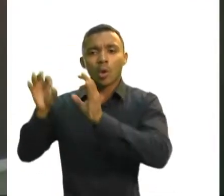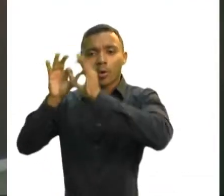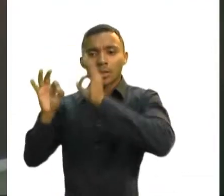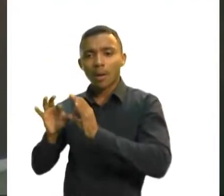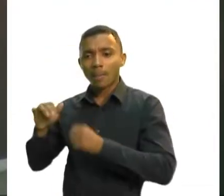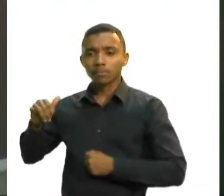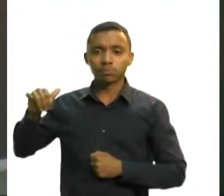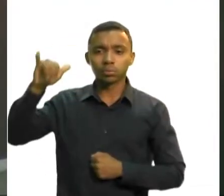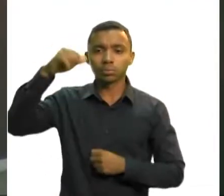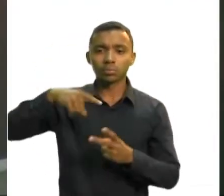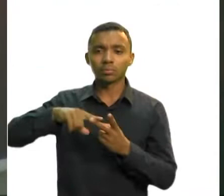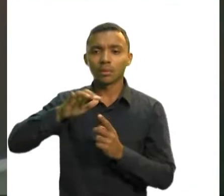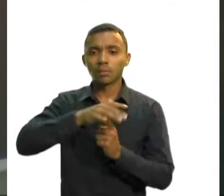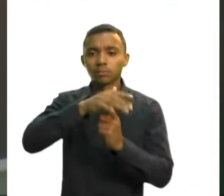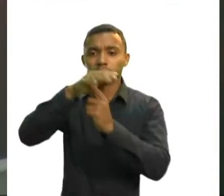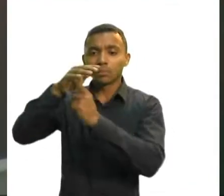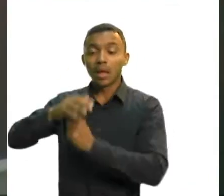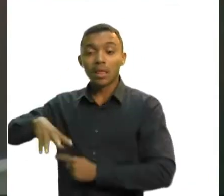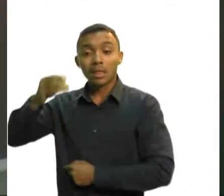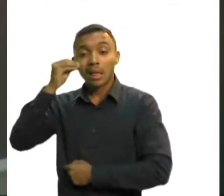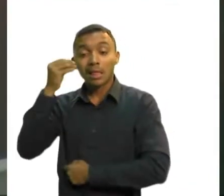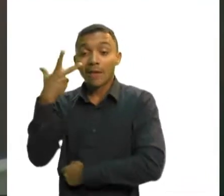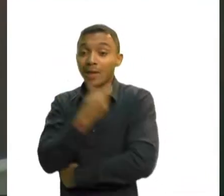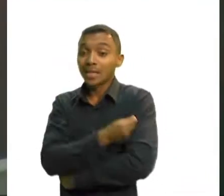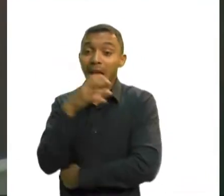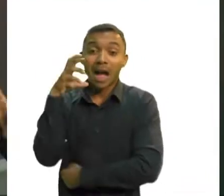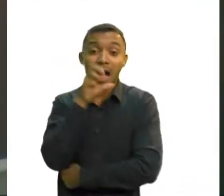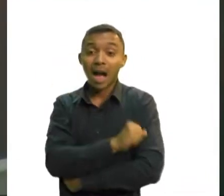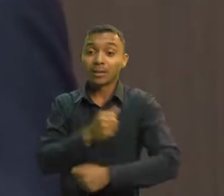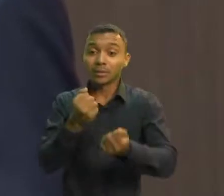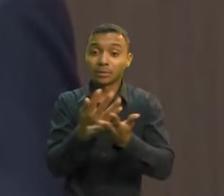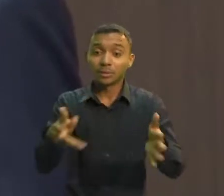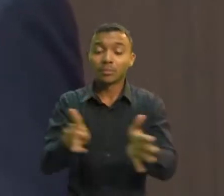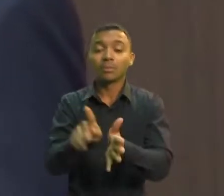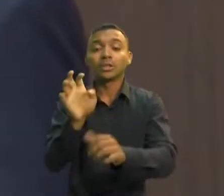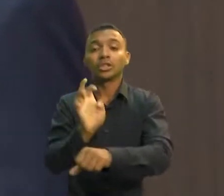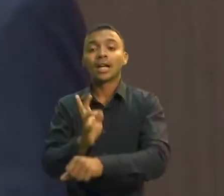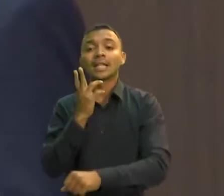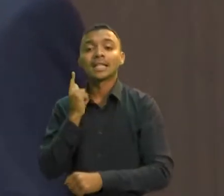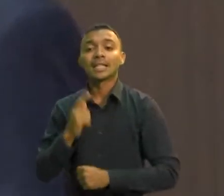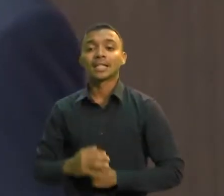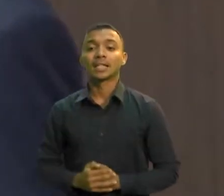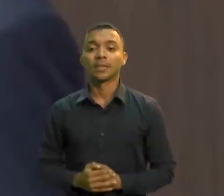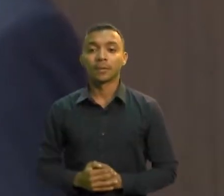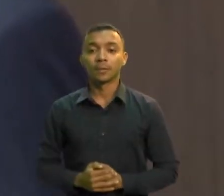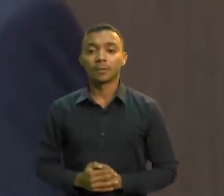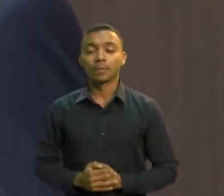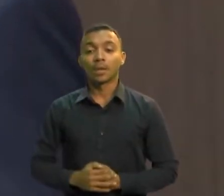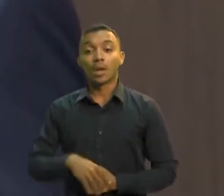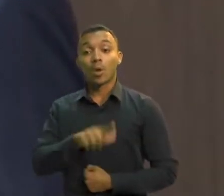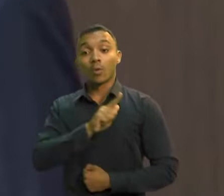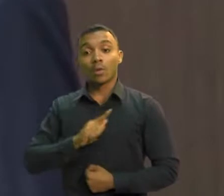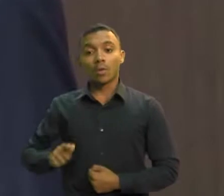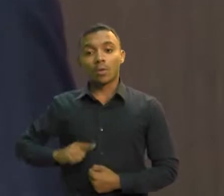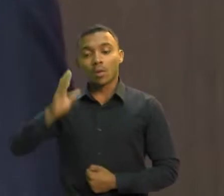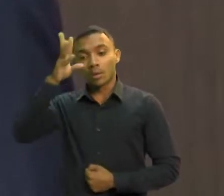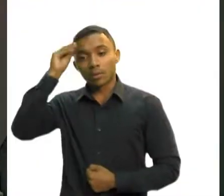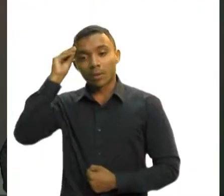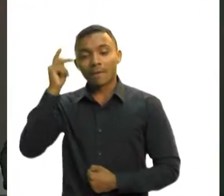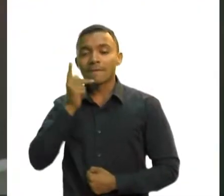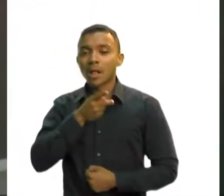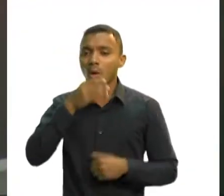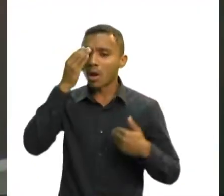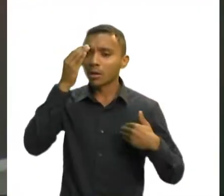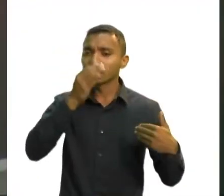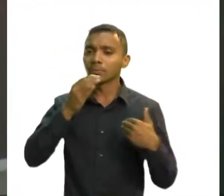que a vacina chegue o mais rápido possível à população cearense. O governador agradeceu ainda o empenho da Assembleia Legislativa